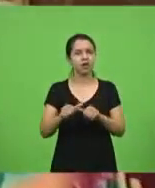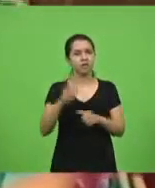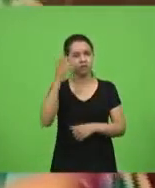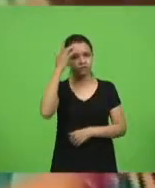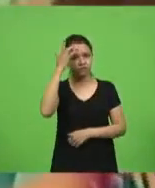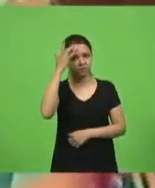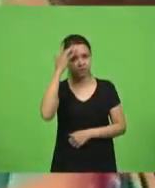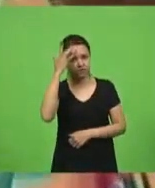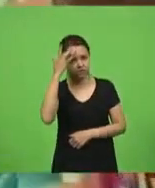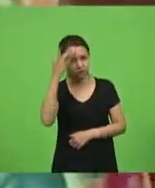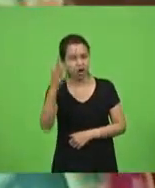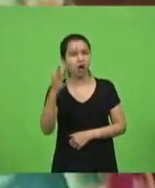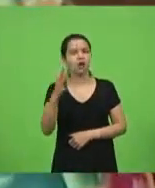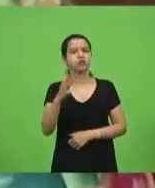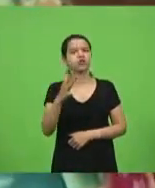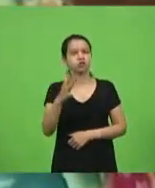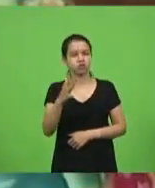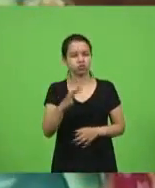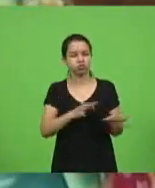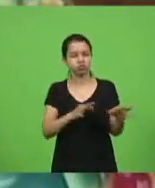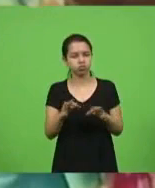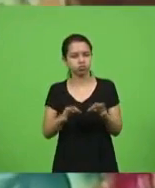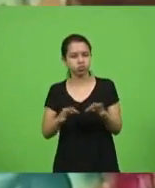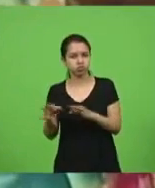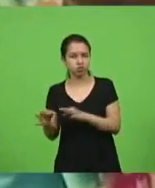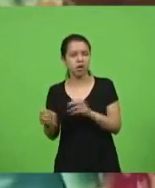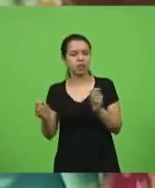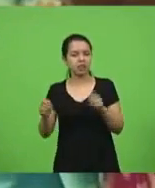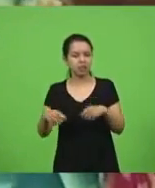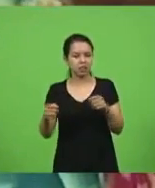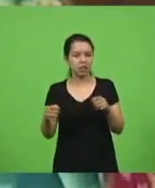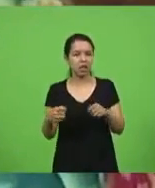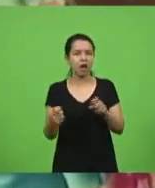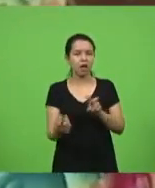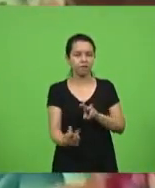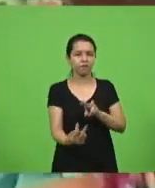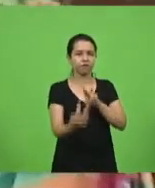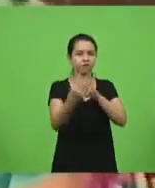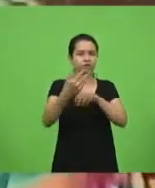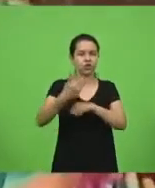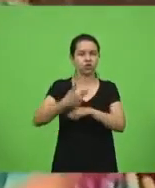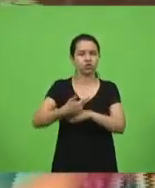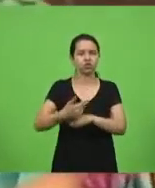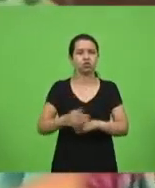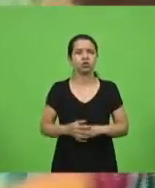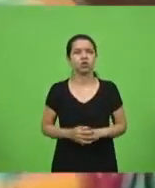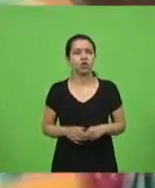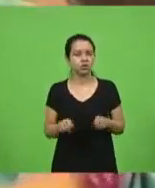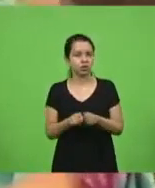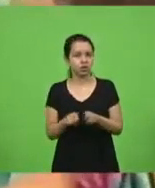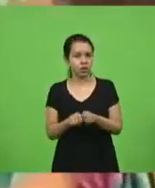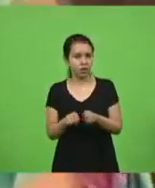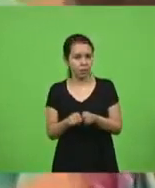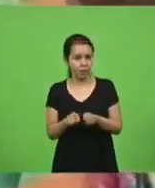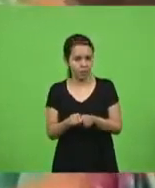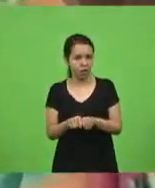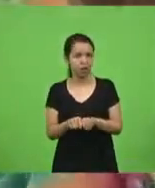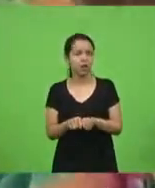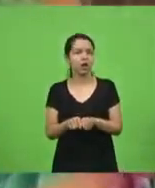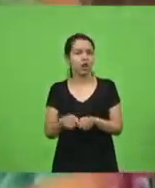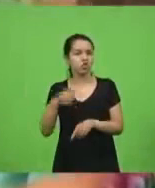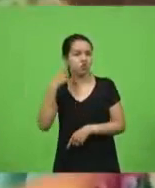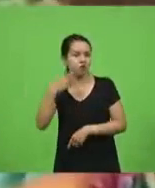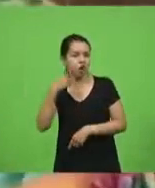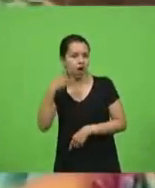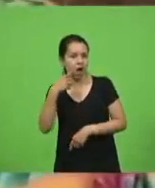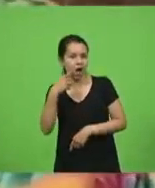demandas por chamadas de video. Até audiência para advogado para convite. Coisa assim que tem que ir bom